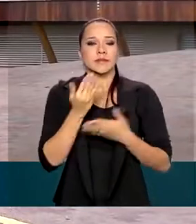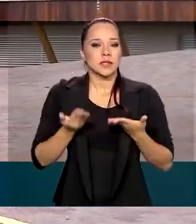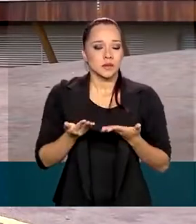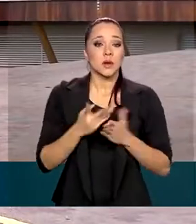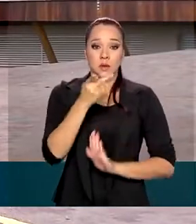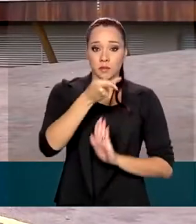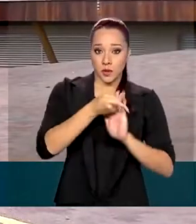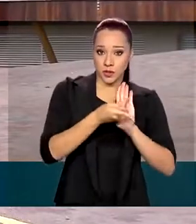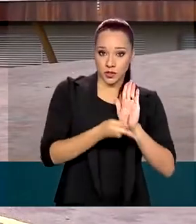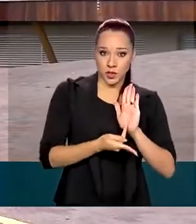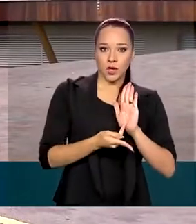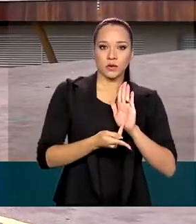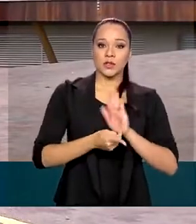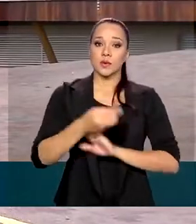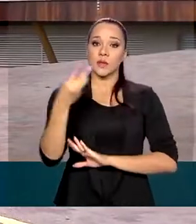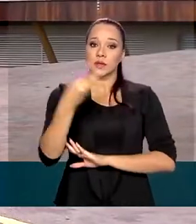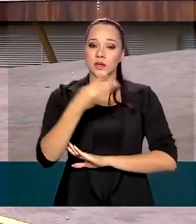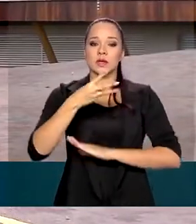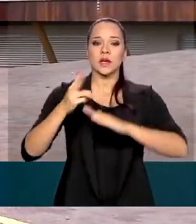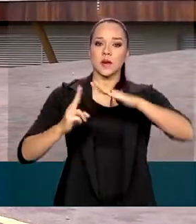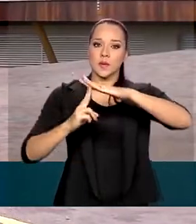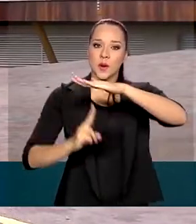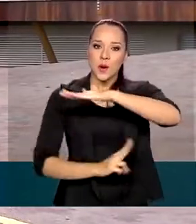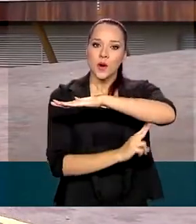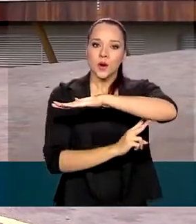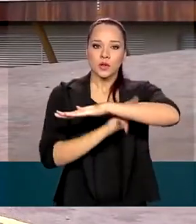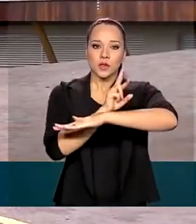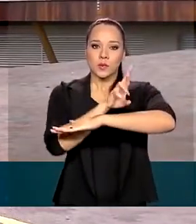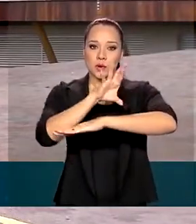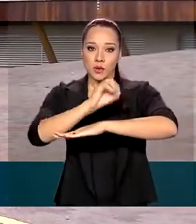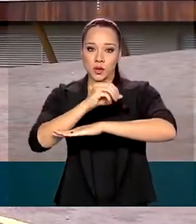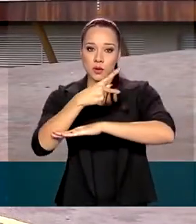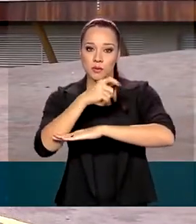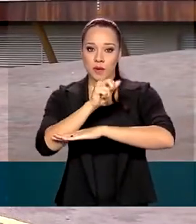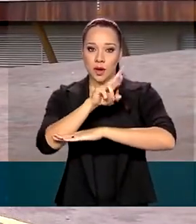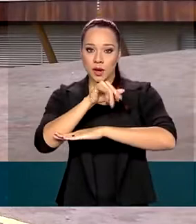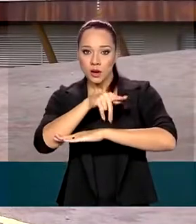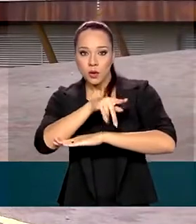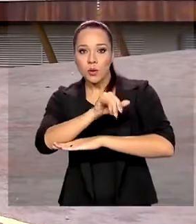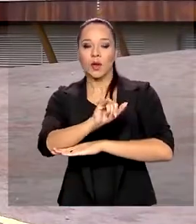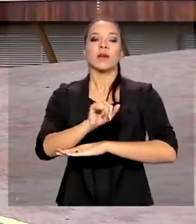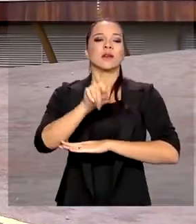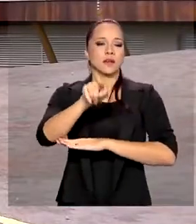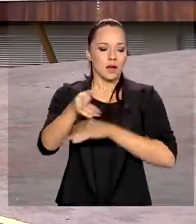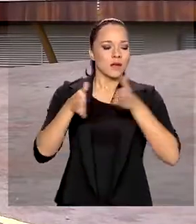o projeto de uma terceira ponte sobre o rio Paraguai, que está em fase de estudos. brindos. lá! eh! Apenas-vous. Apenas